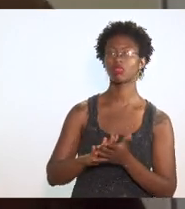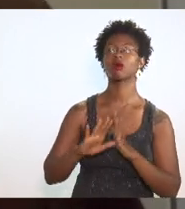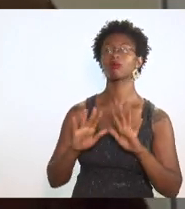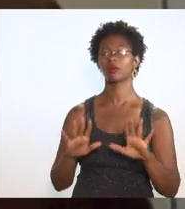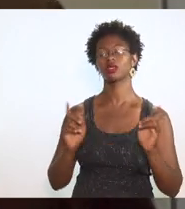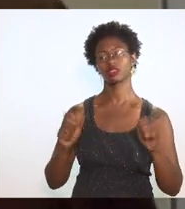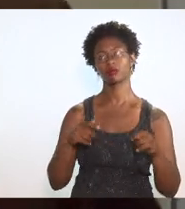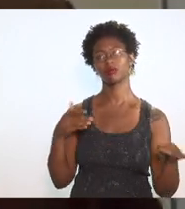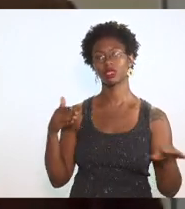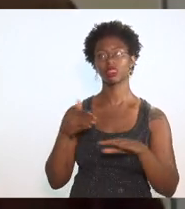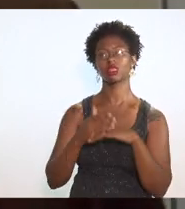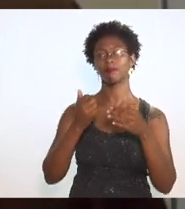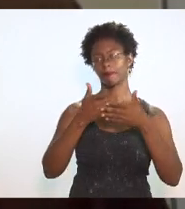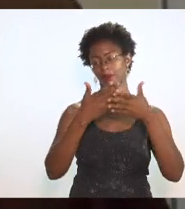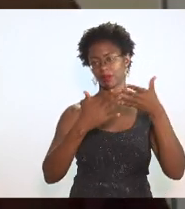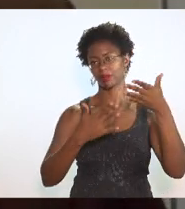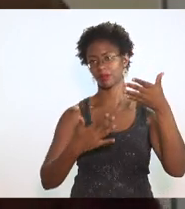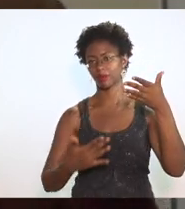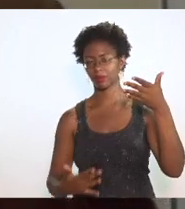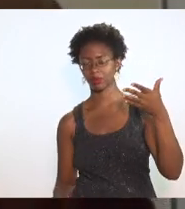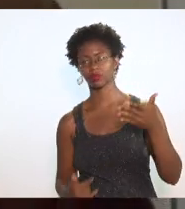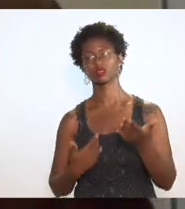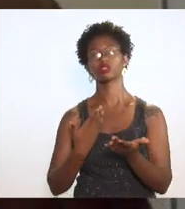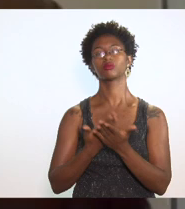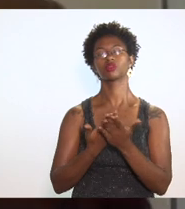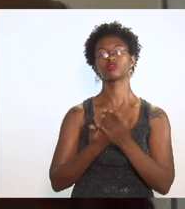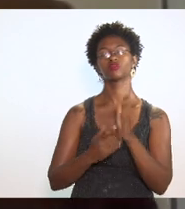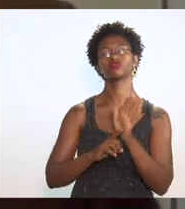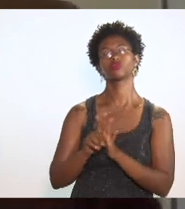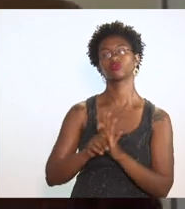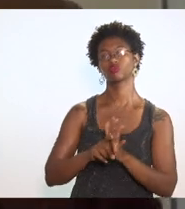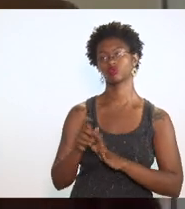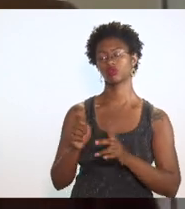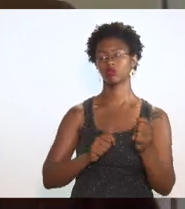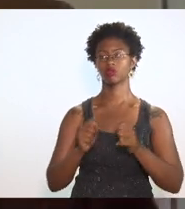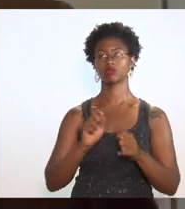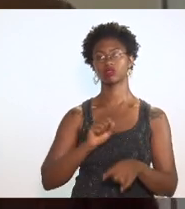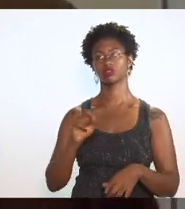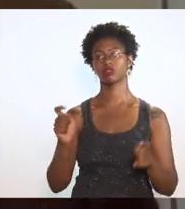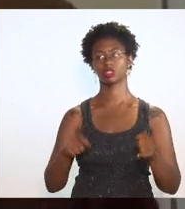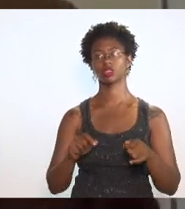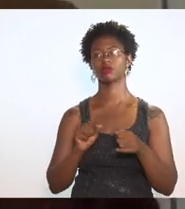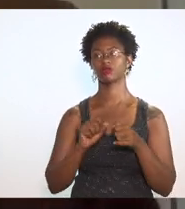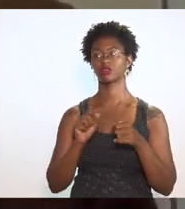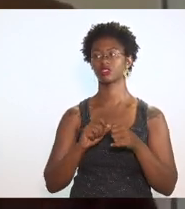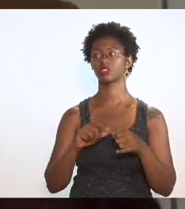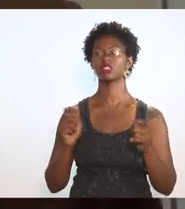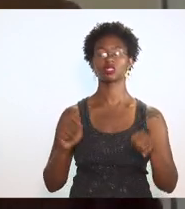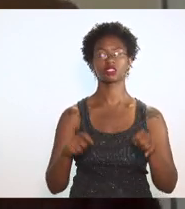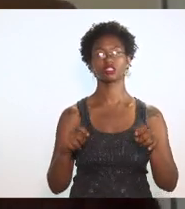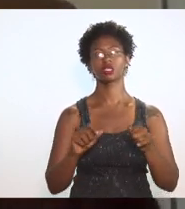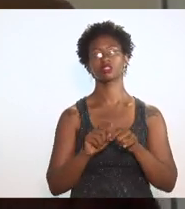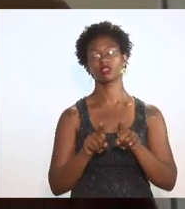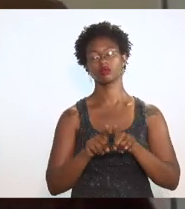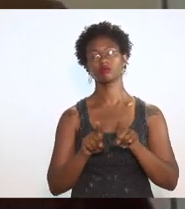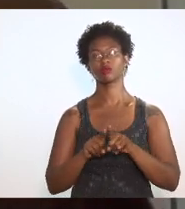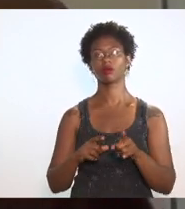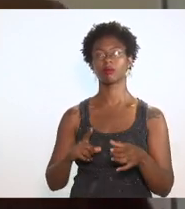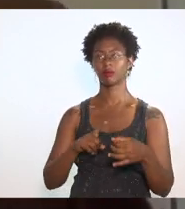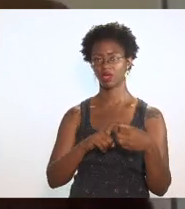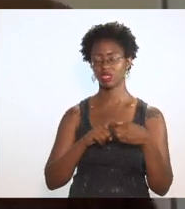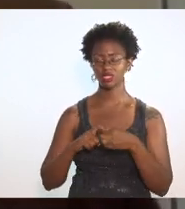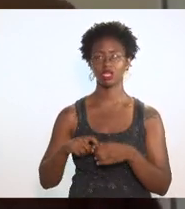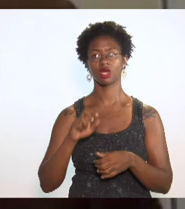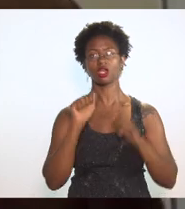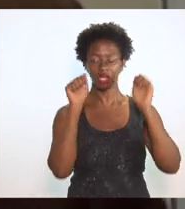muito mais no detalhe do estudo econômico, se a gente puder fazer, e aí eu não sei se precisa fazer uma parceria entre a LERJ, a Secretaria de